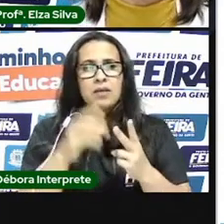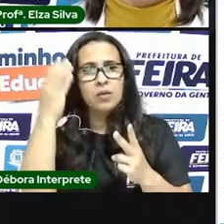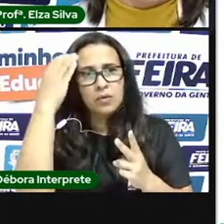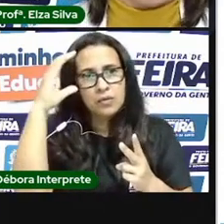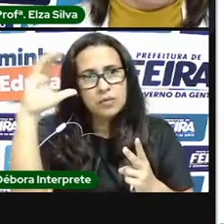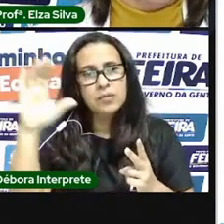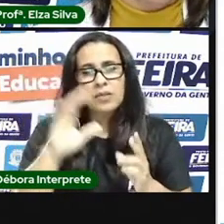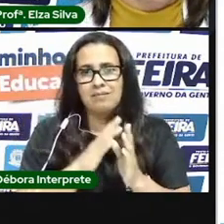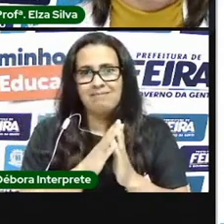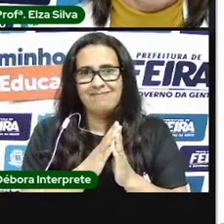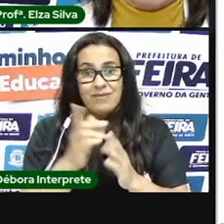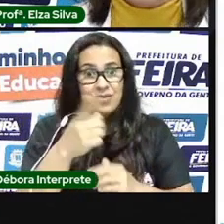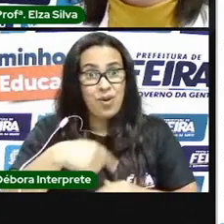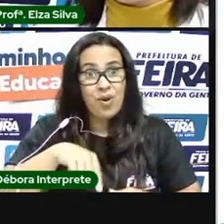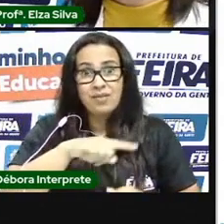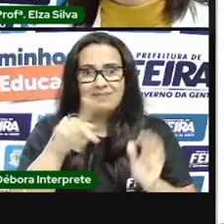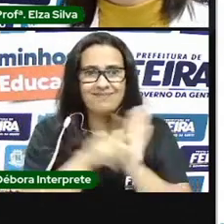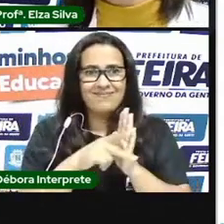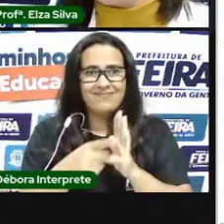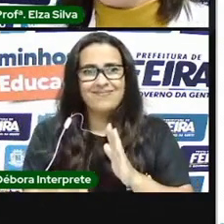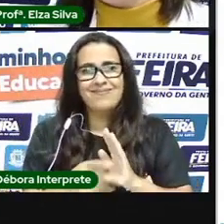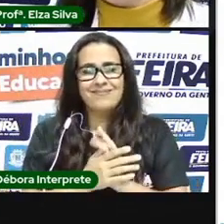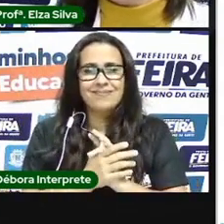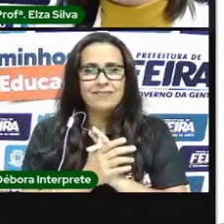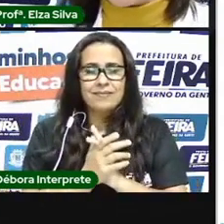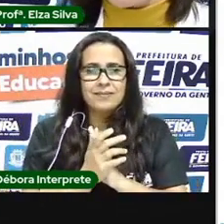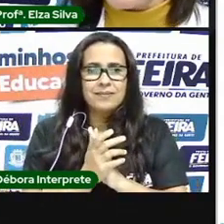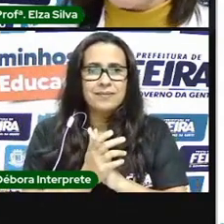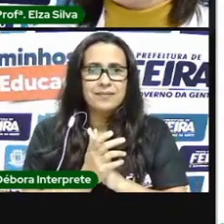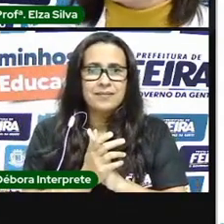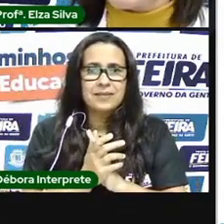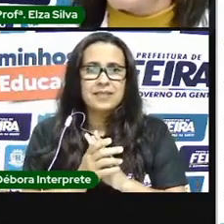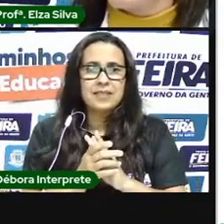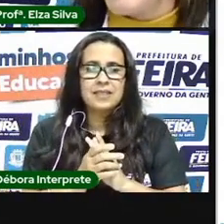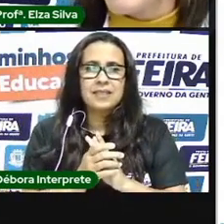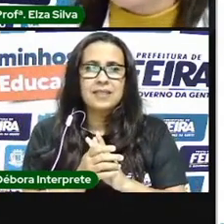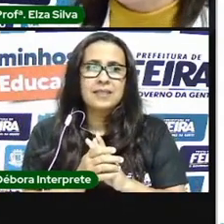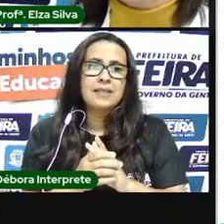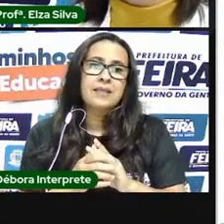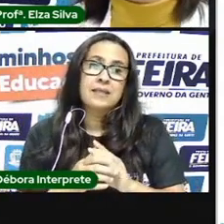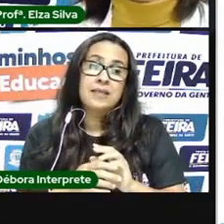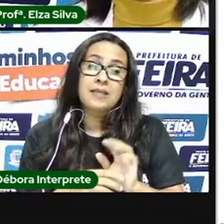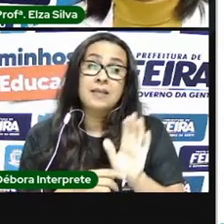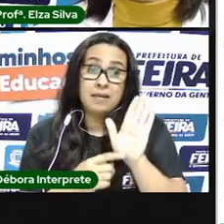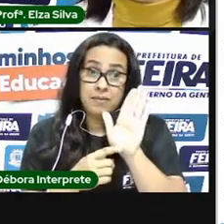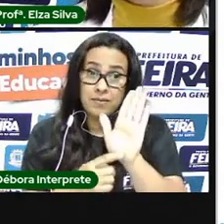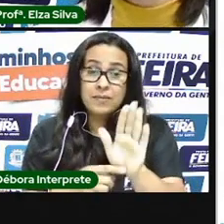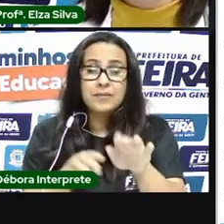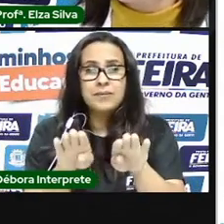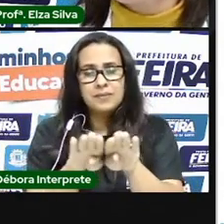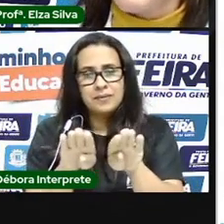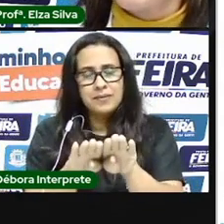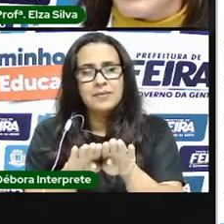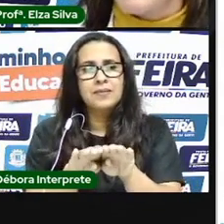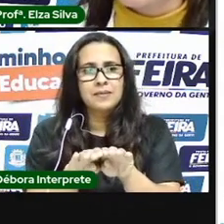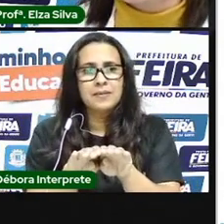cultura regional e ao lado eu trago uma obra de arte que eu tenho certeza que vai fazer com que vocês